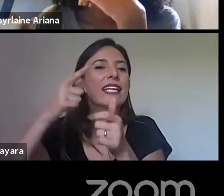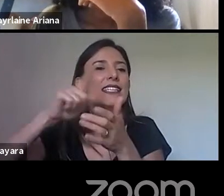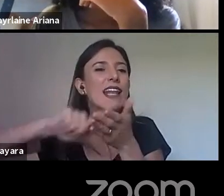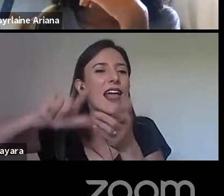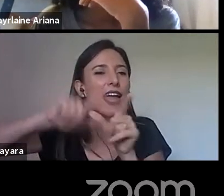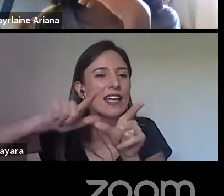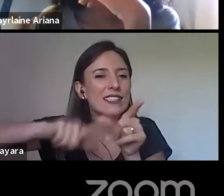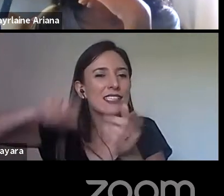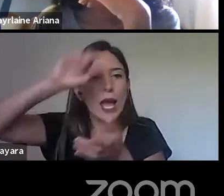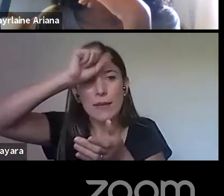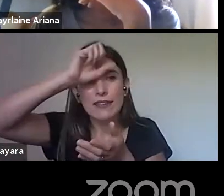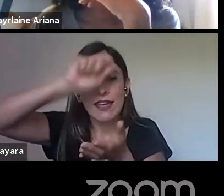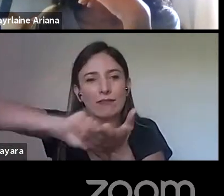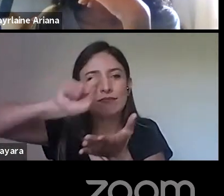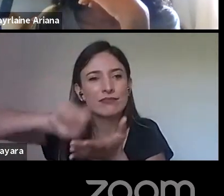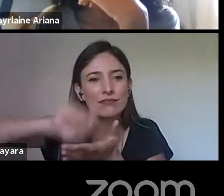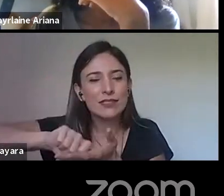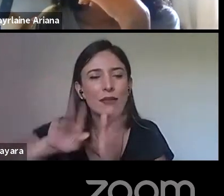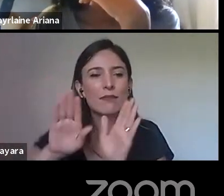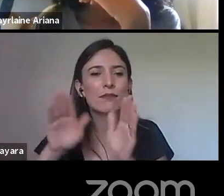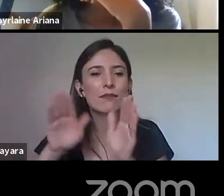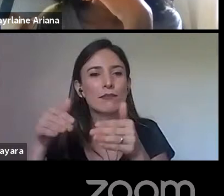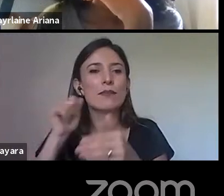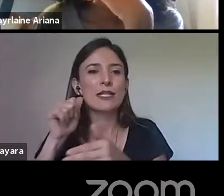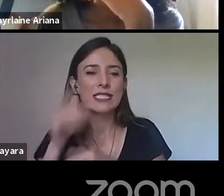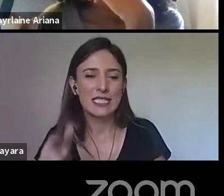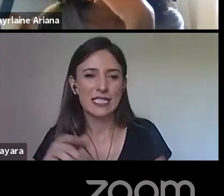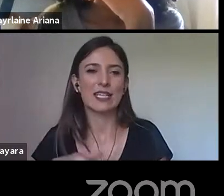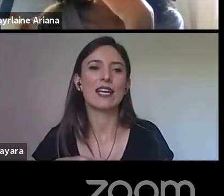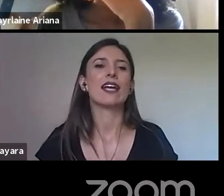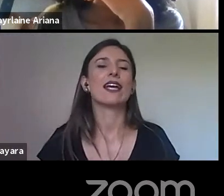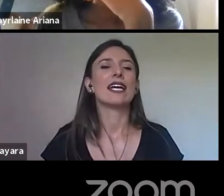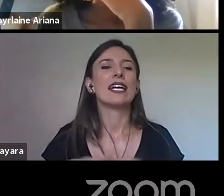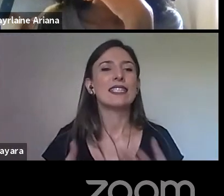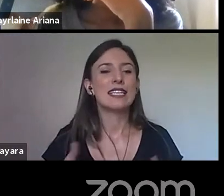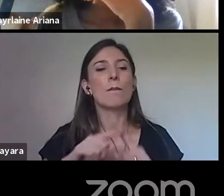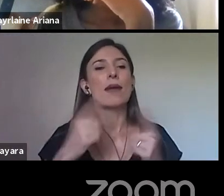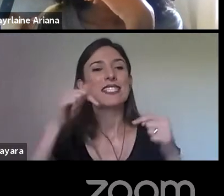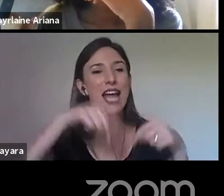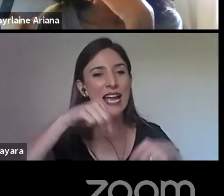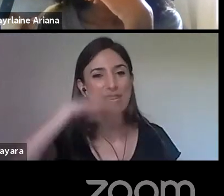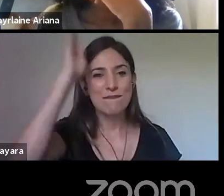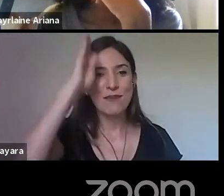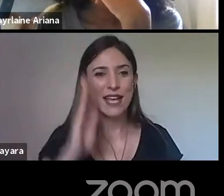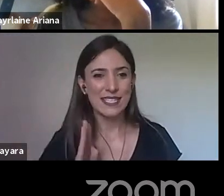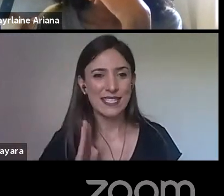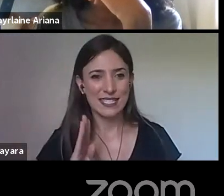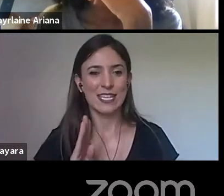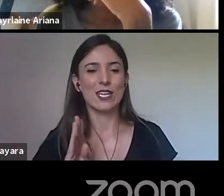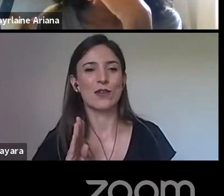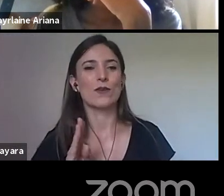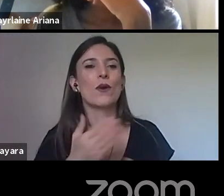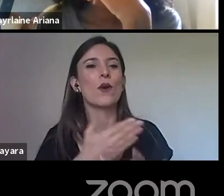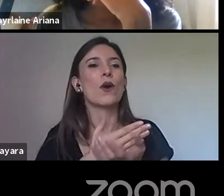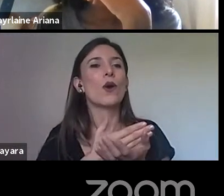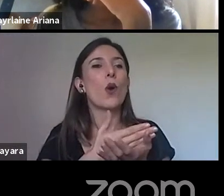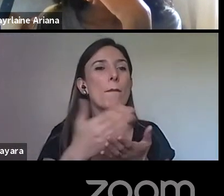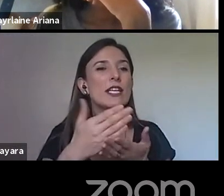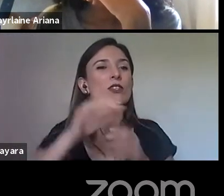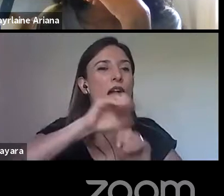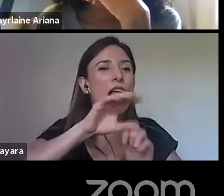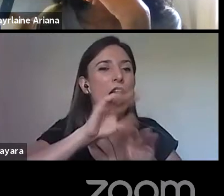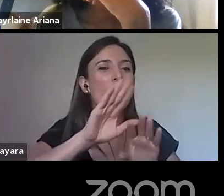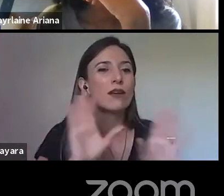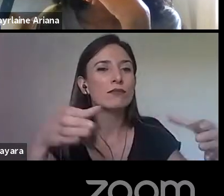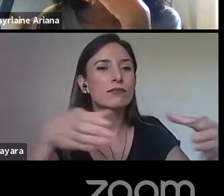estudos que a professora Aureadão faz lá em Portugal. Mas, aqui no Brasil, a gente só vai ter pós-independência, né? A gente